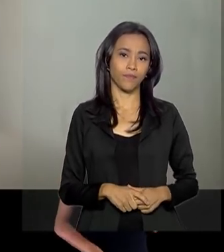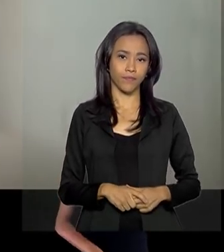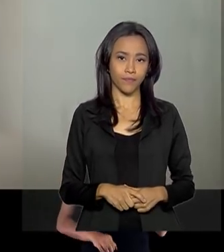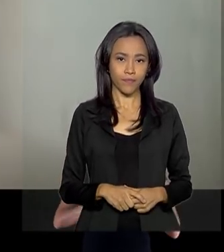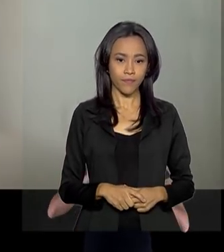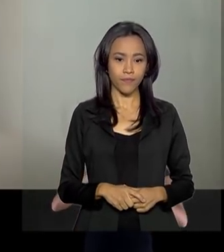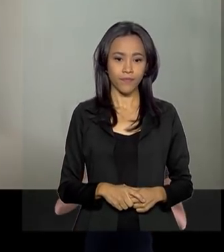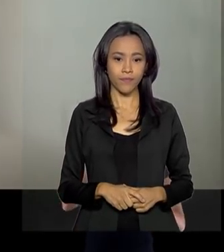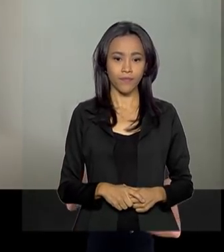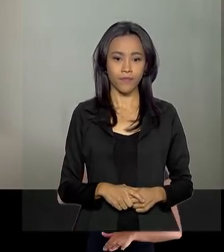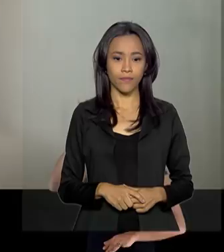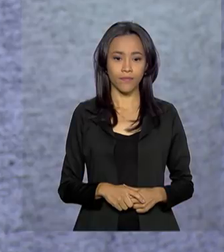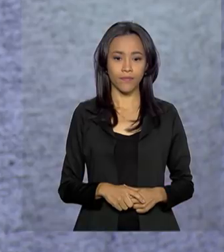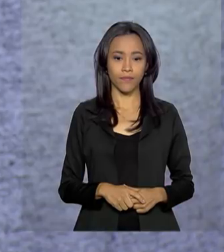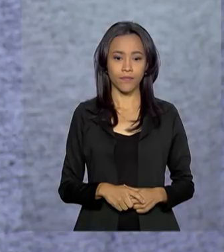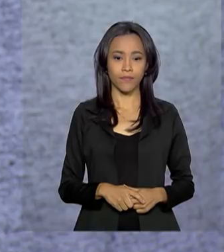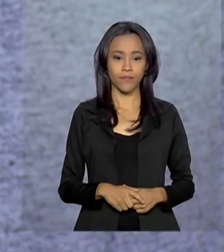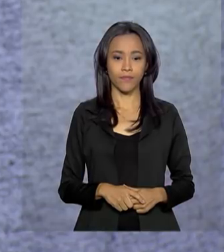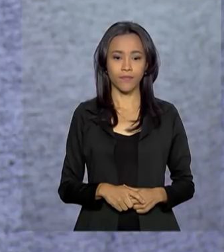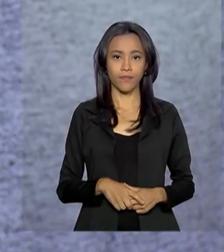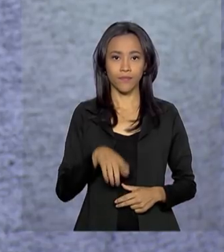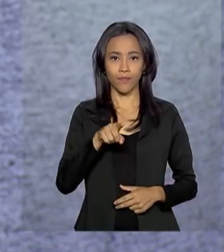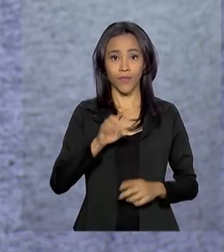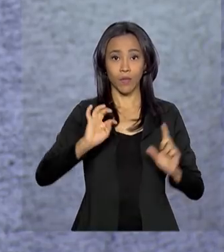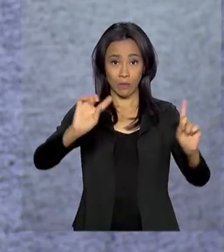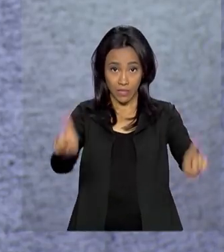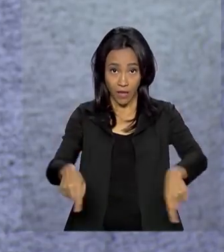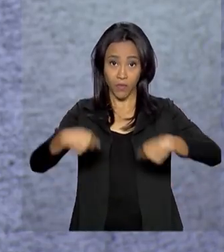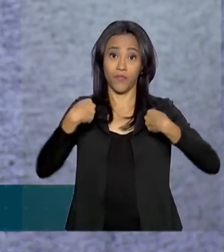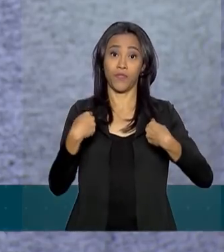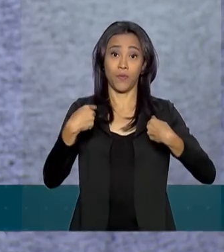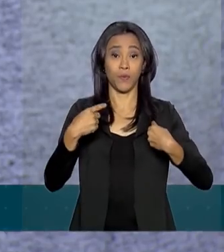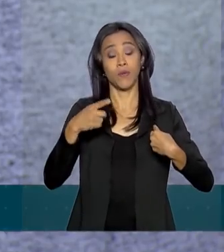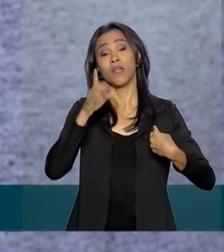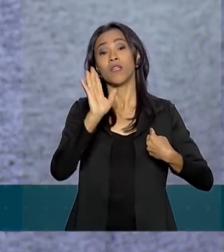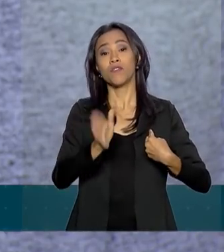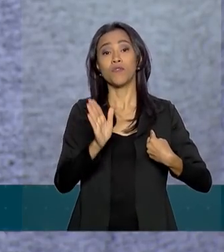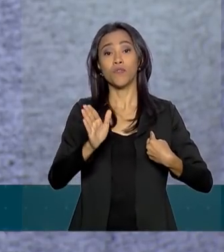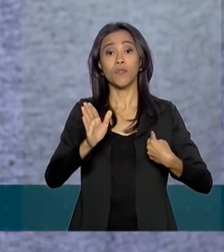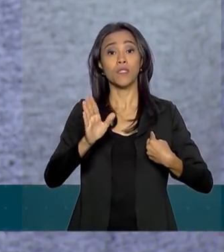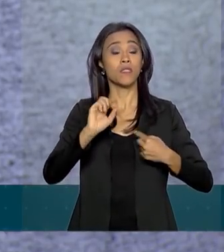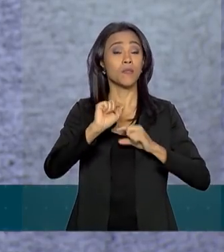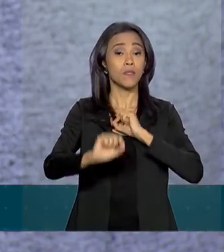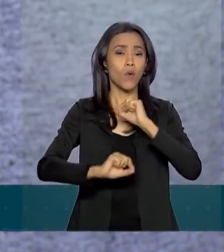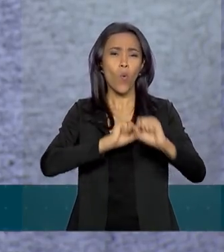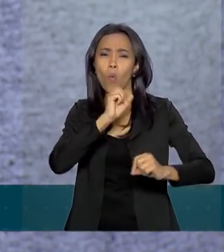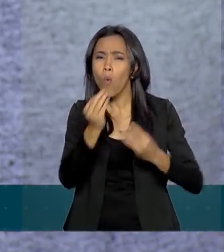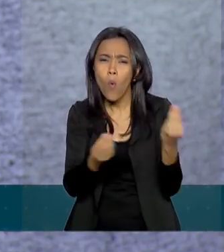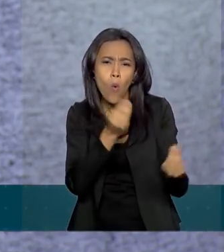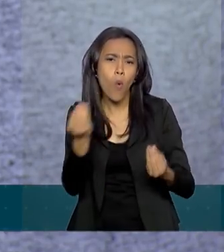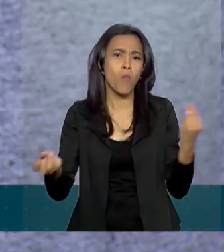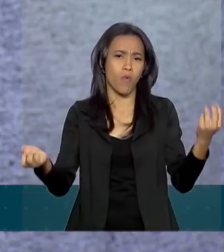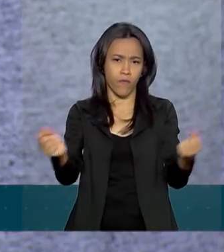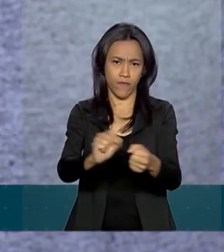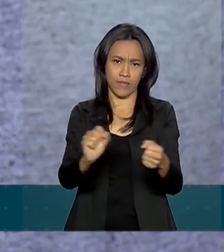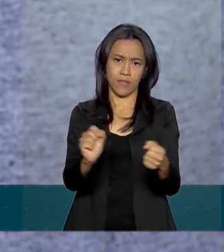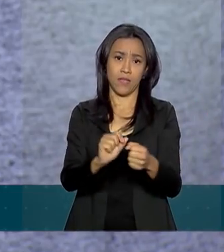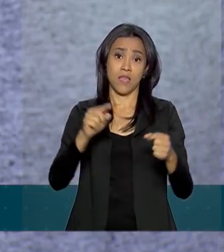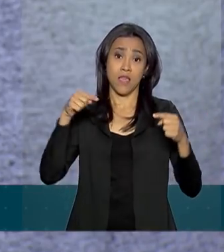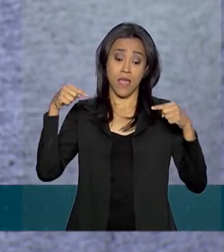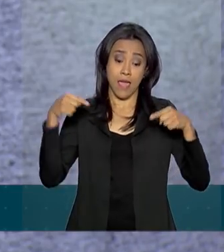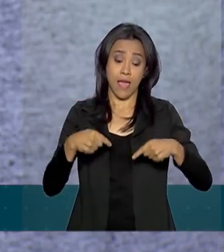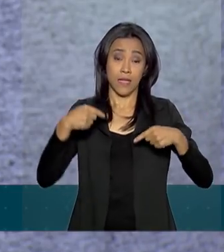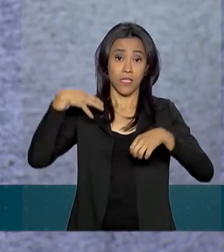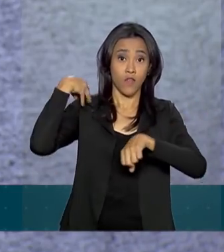pesquisar é botar em prática. O desafio que foi colocado para as agências é como é que a gente faz com que esta informação